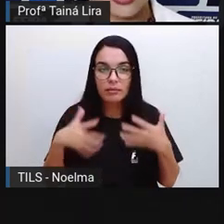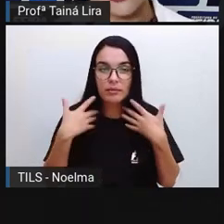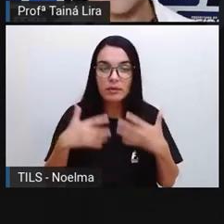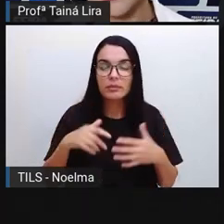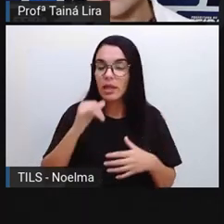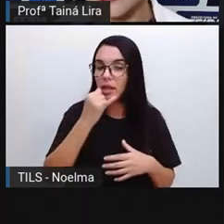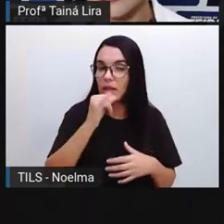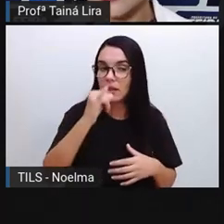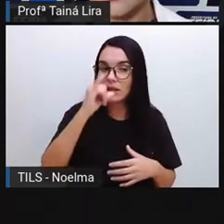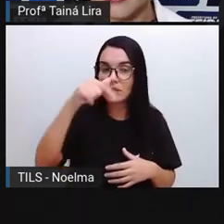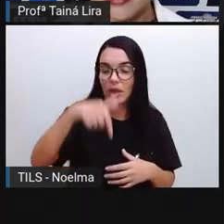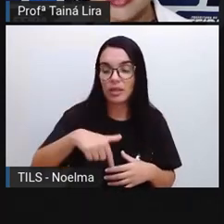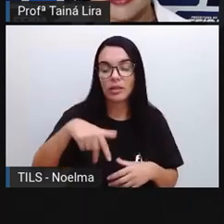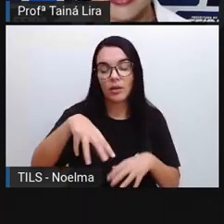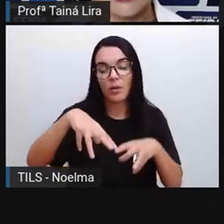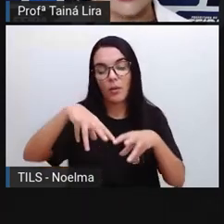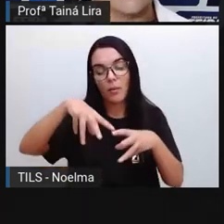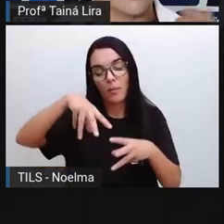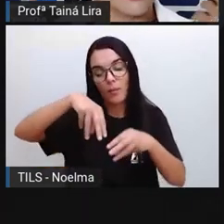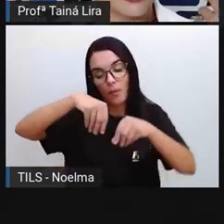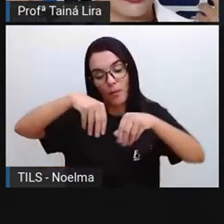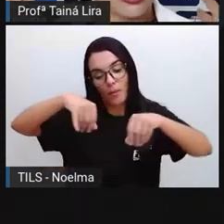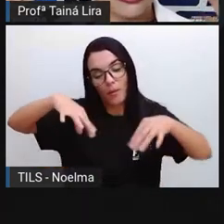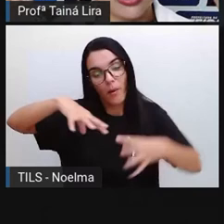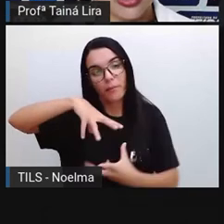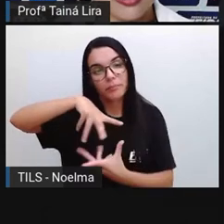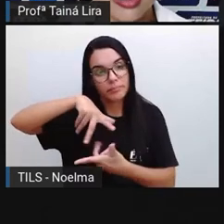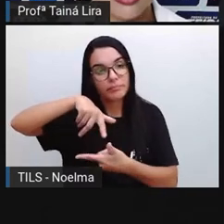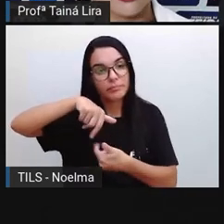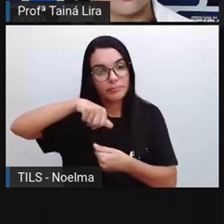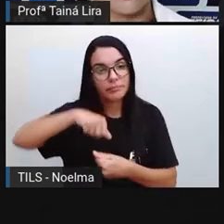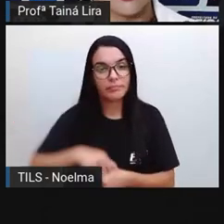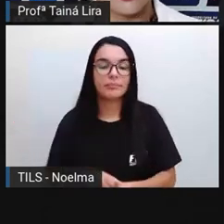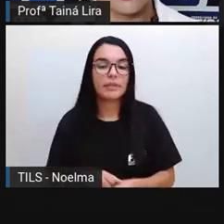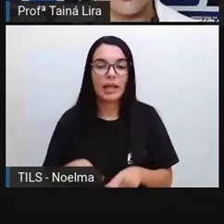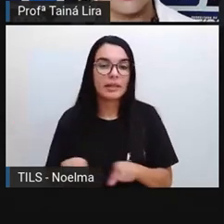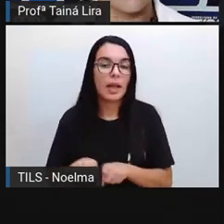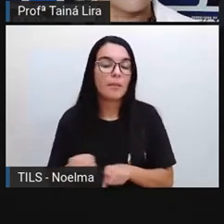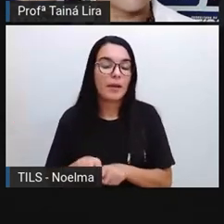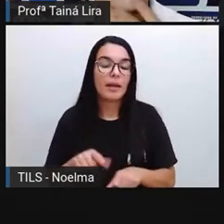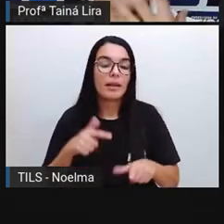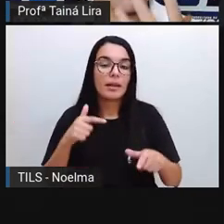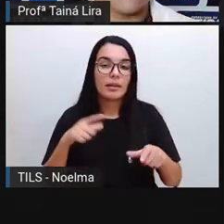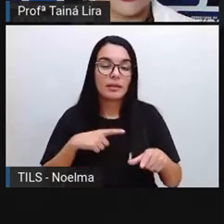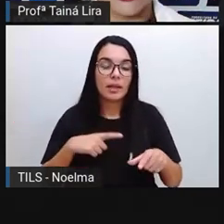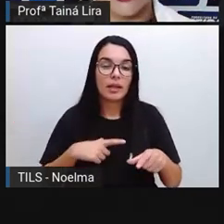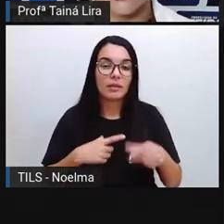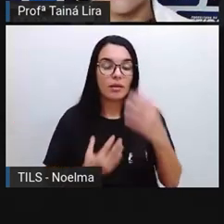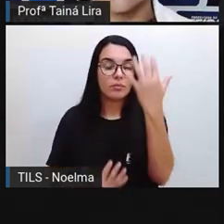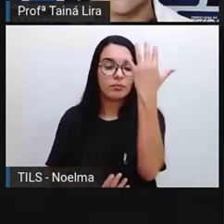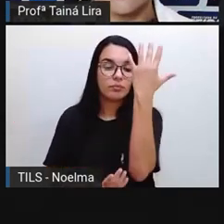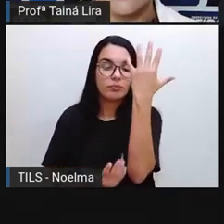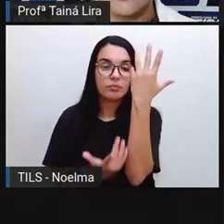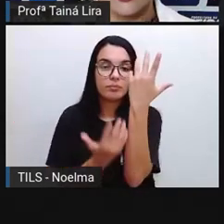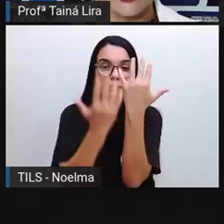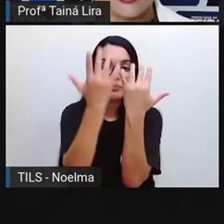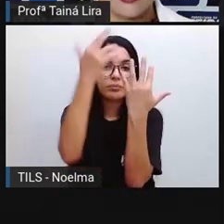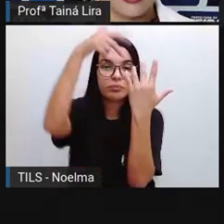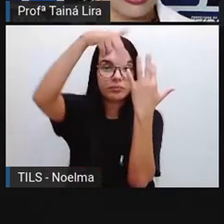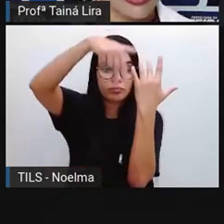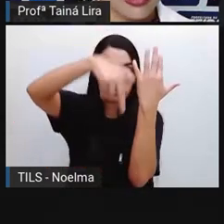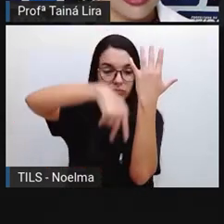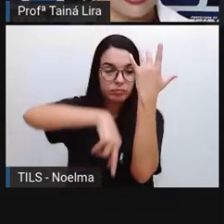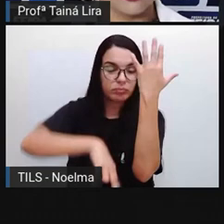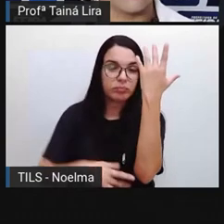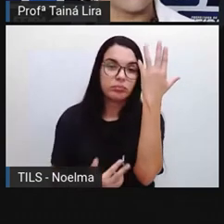energia. E ele também participa ali, né? Do processo de fotossíntese, né? Do ciclo de vida ali, né? Dos